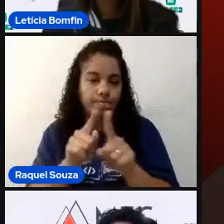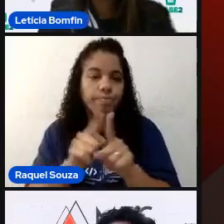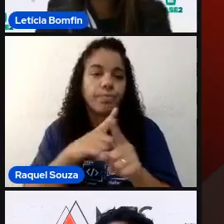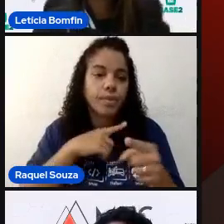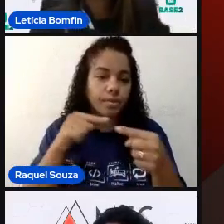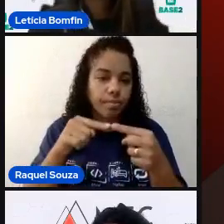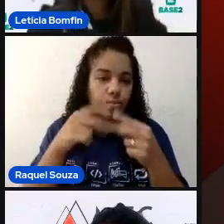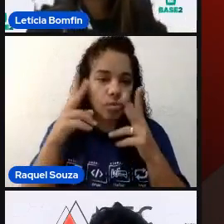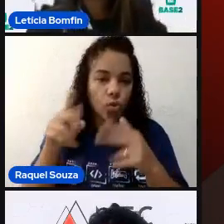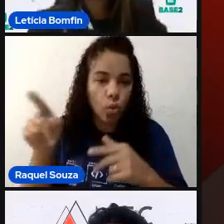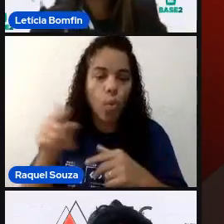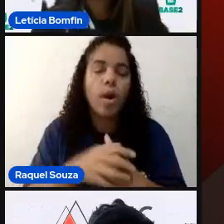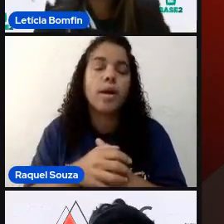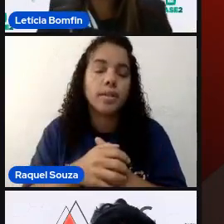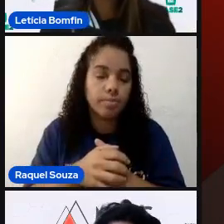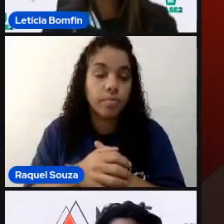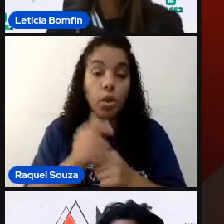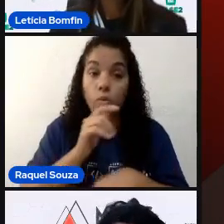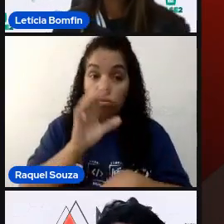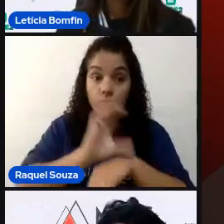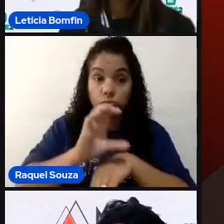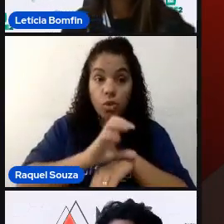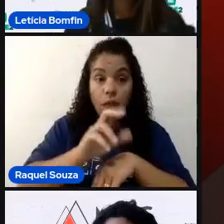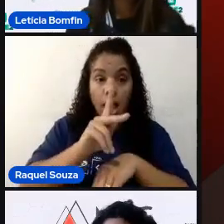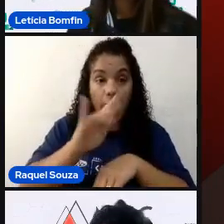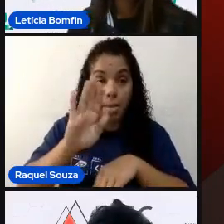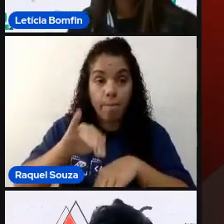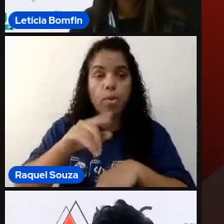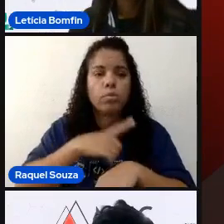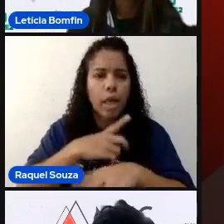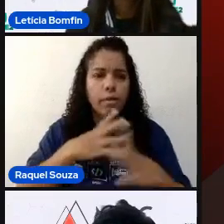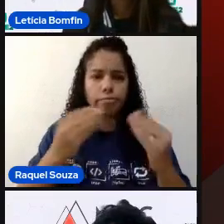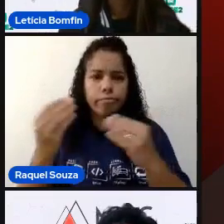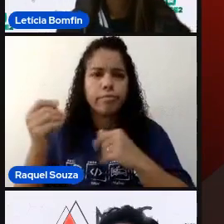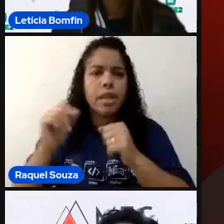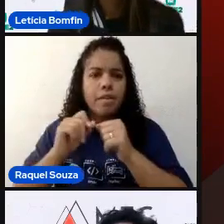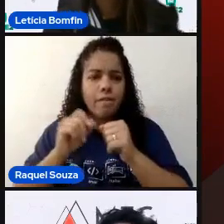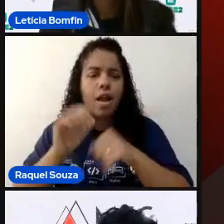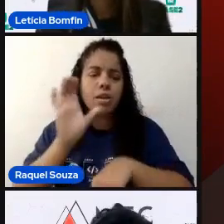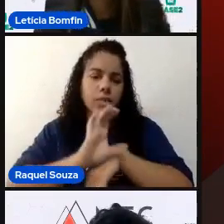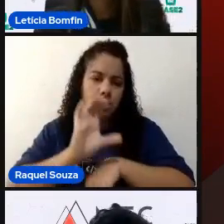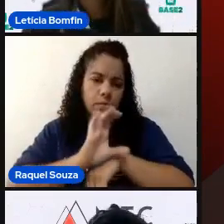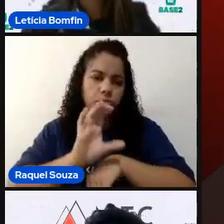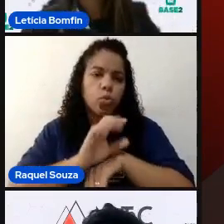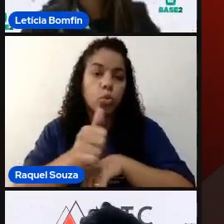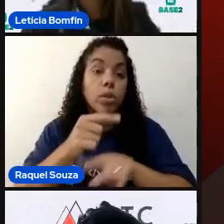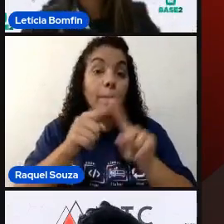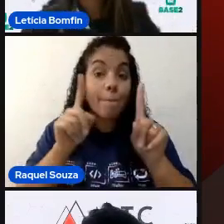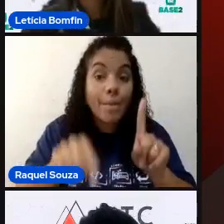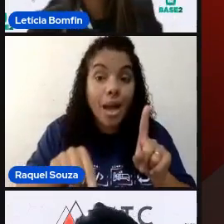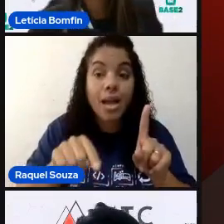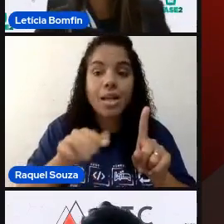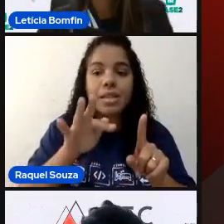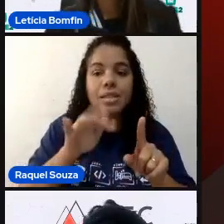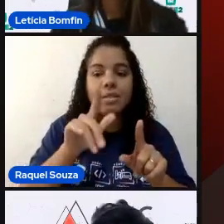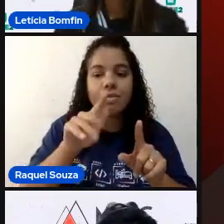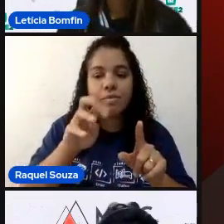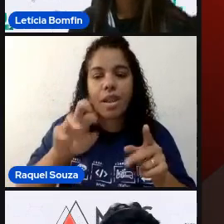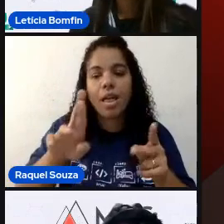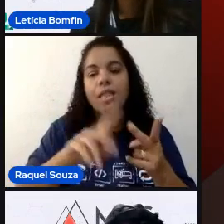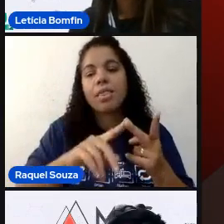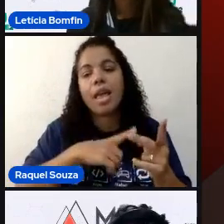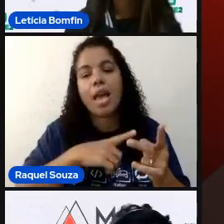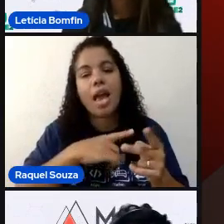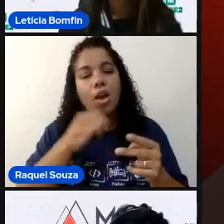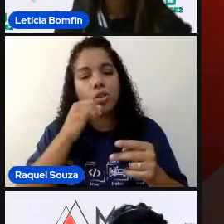nela. Então, curso sobre Appium tem bastante. Faça esses cursos. Mas, curso sobre Flutter, automação de Flutter